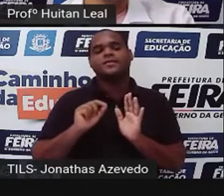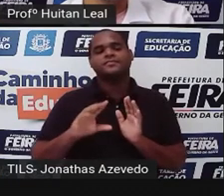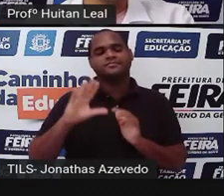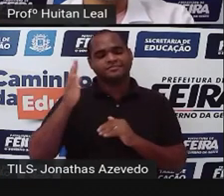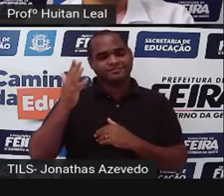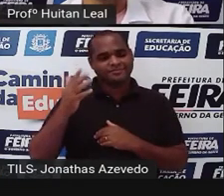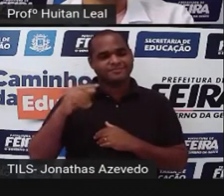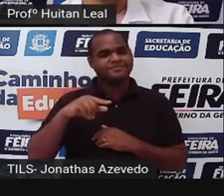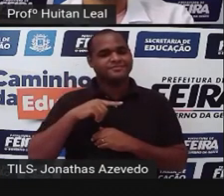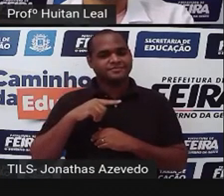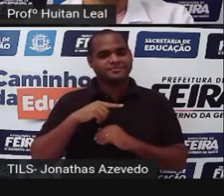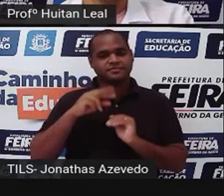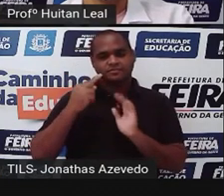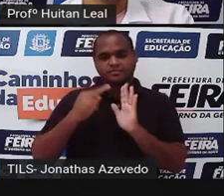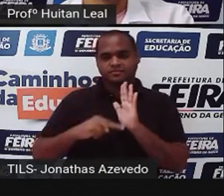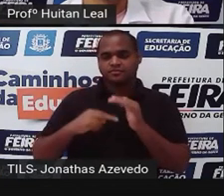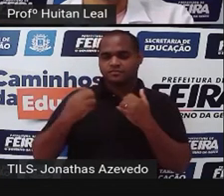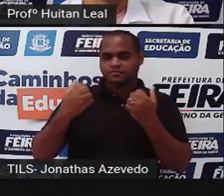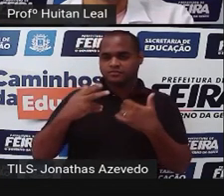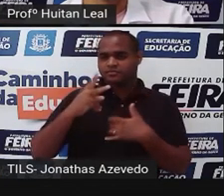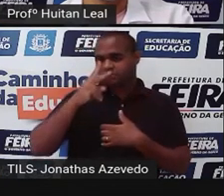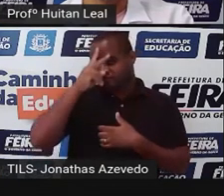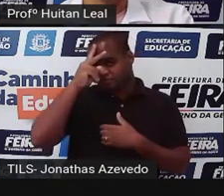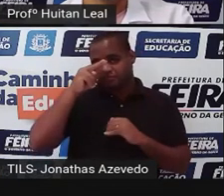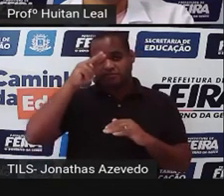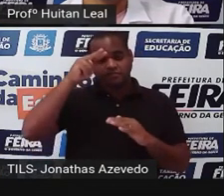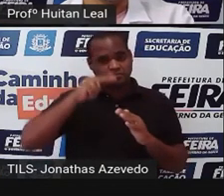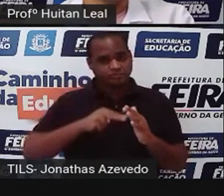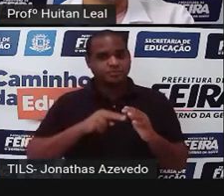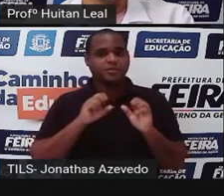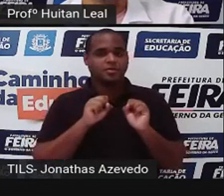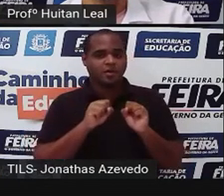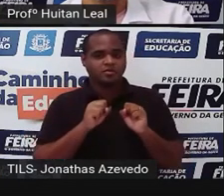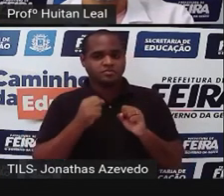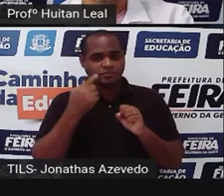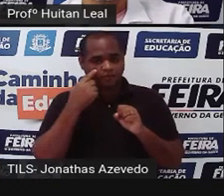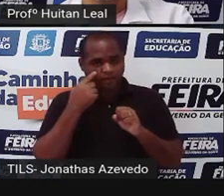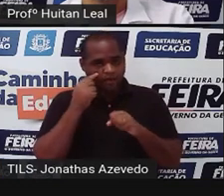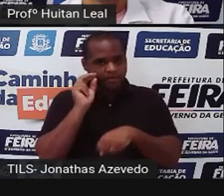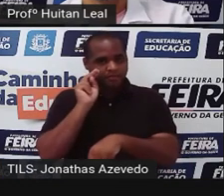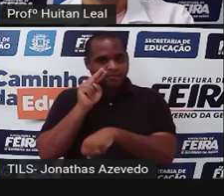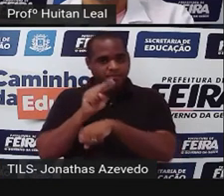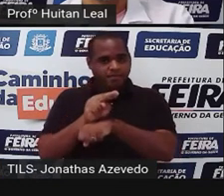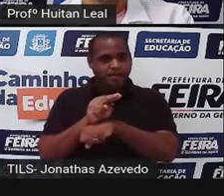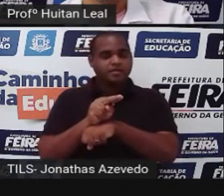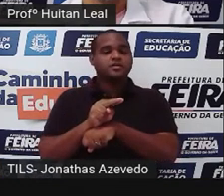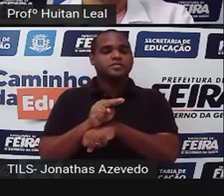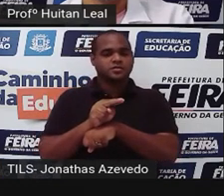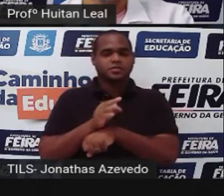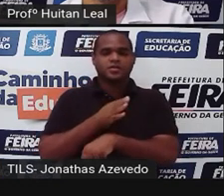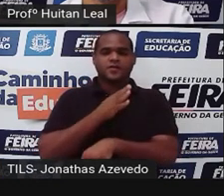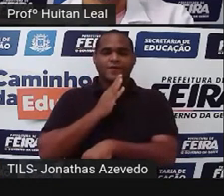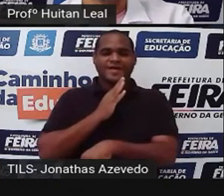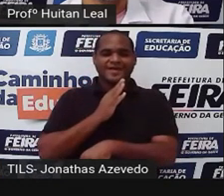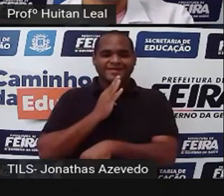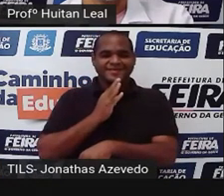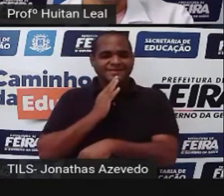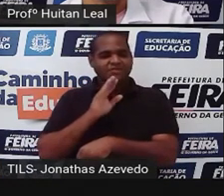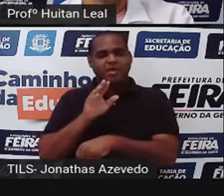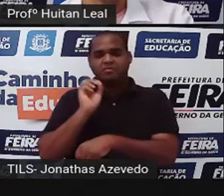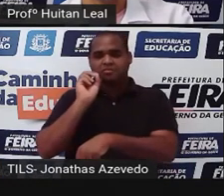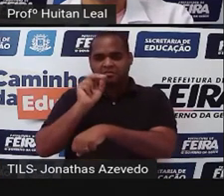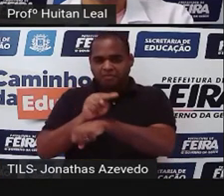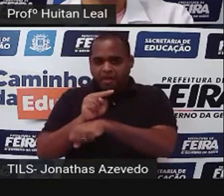narrador é aquele que conta a história ao leitor. O narrador pode ser observador, ele conhece a história, mas não participa.